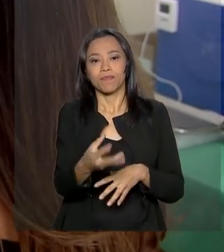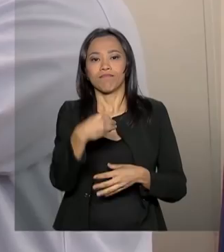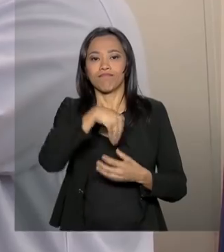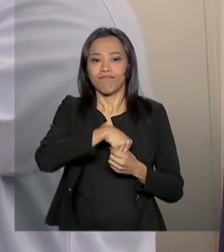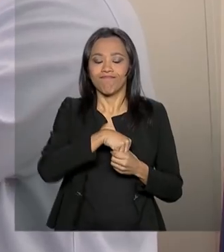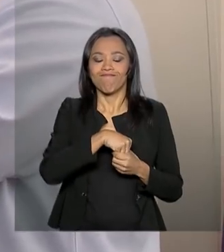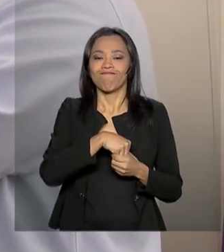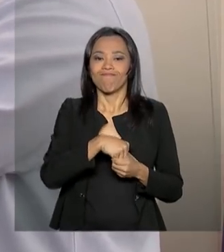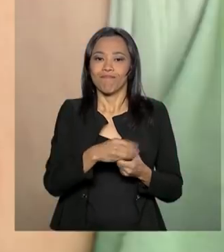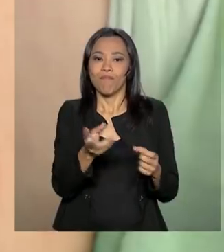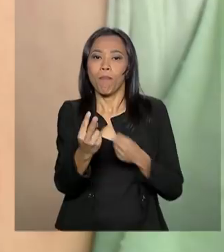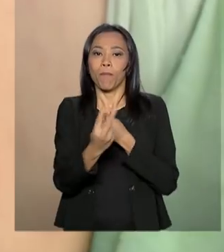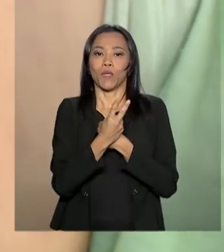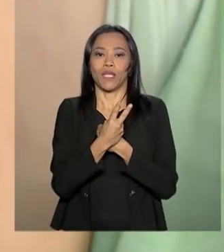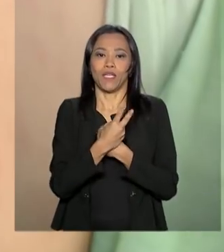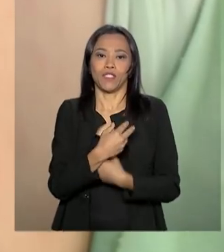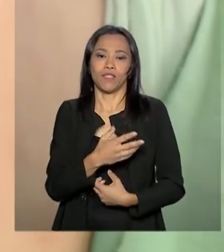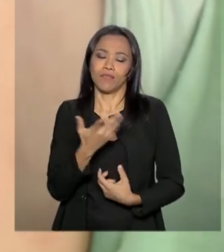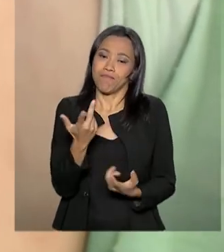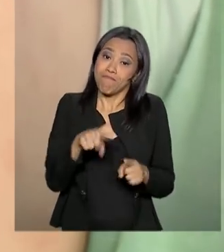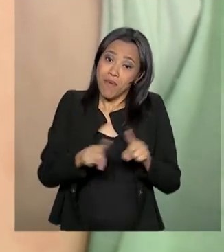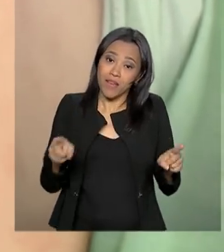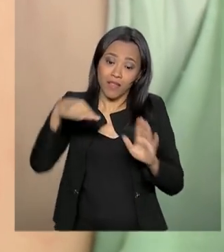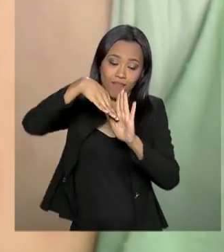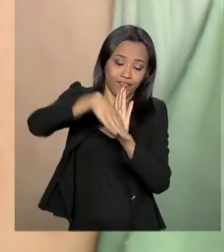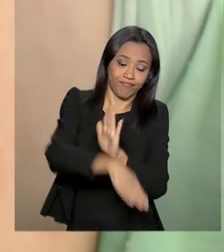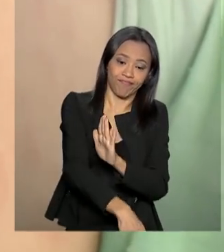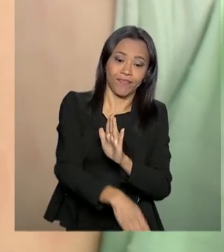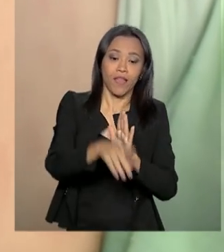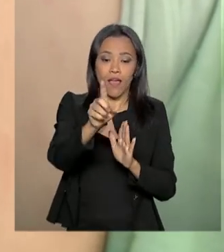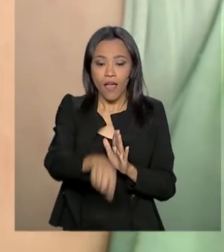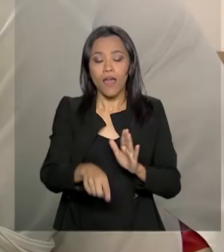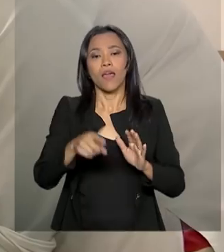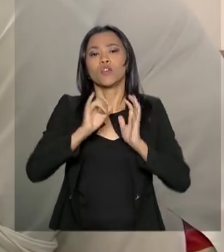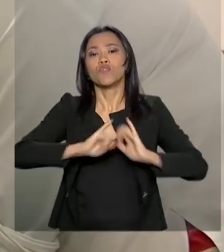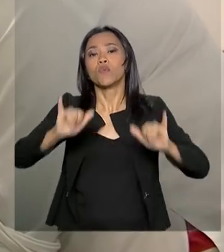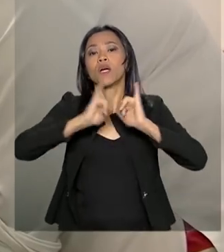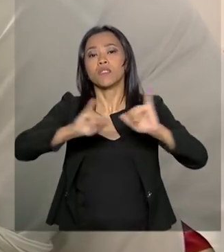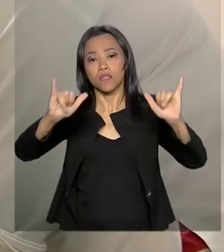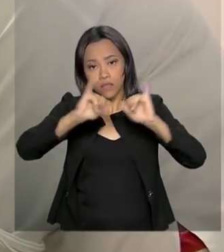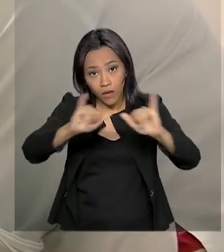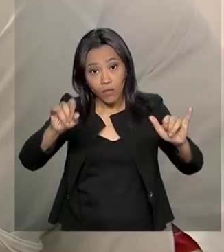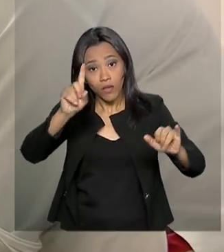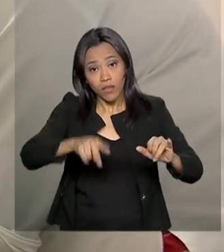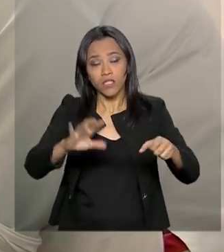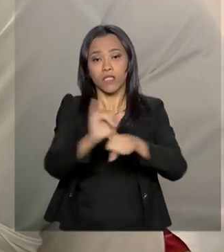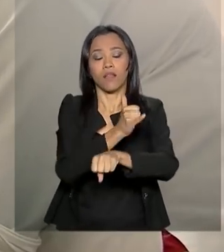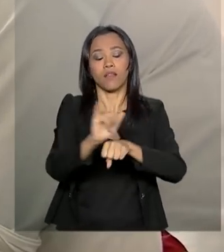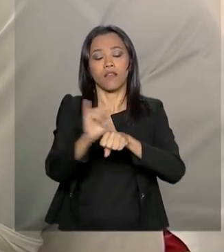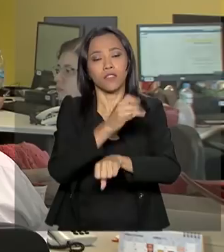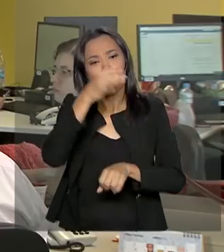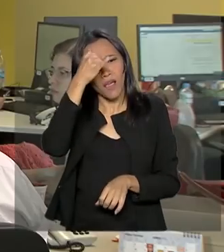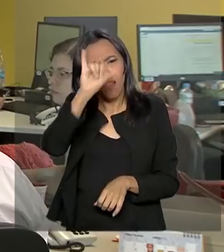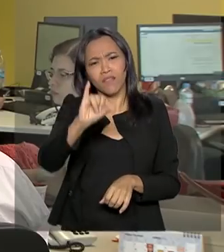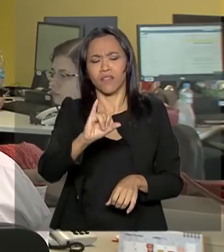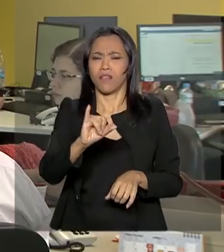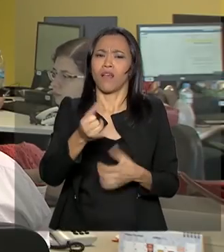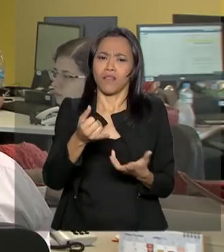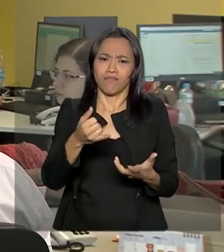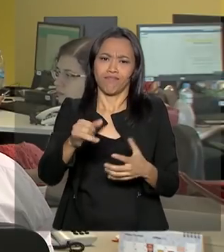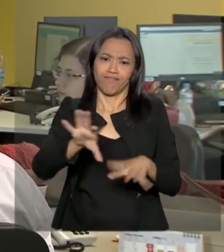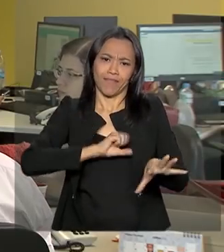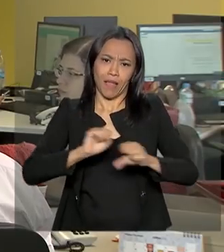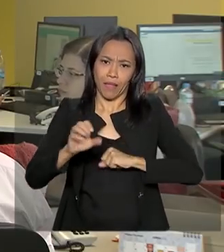da meta do Ministério da Saúde. Os dados são do Programa Nacional de Imunizações, que é a principal estratégia de prevenção na saúde do país.